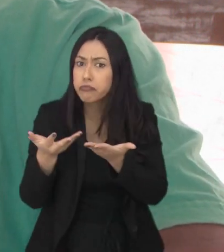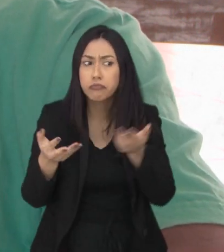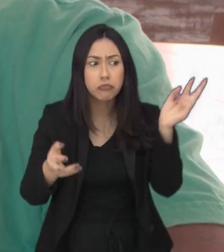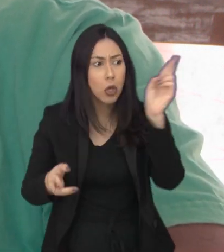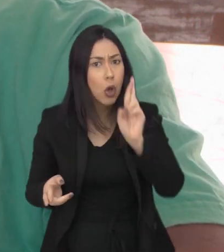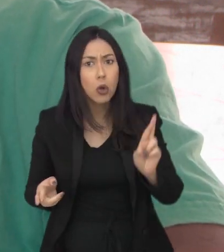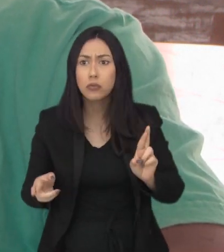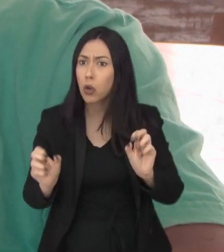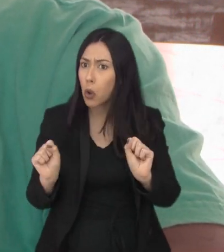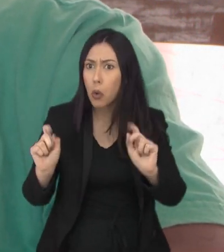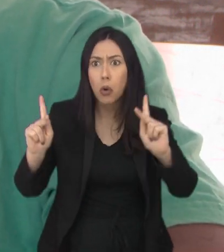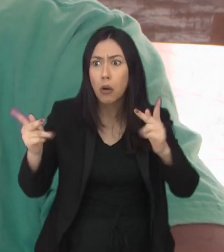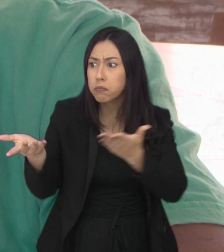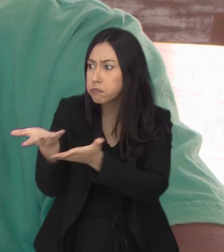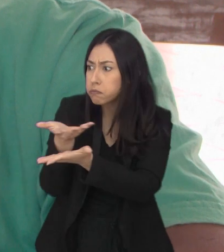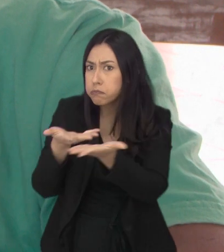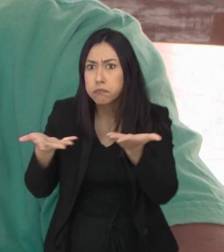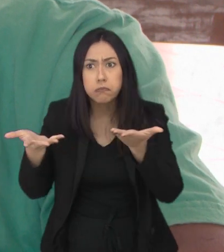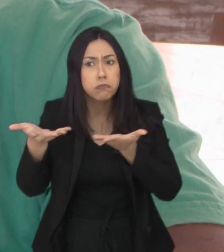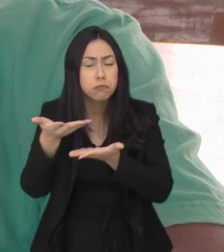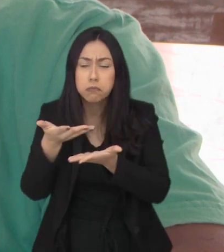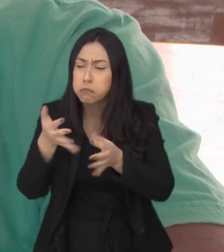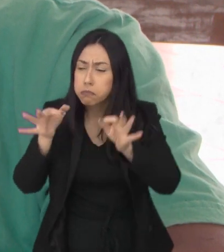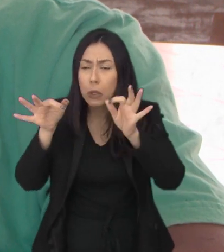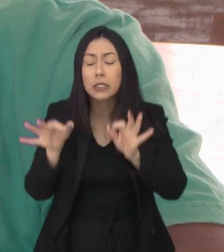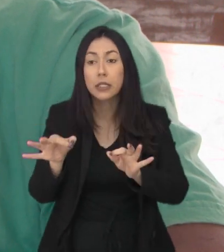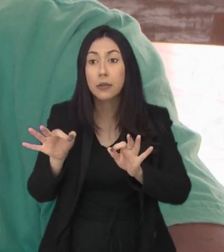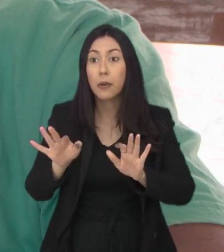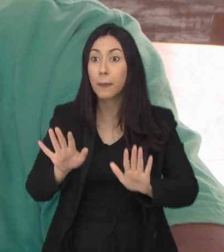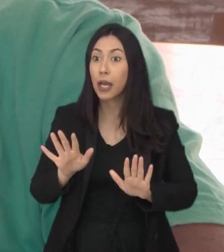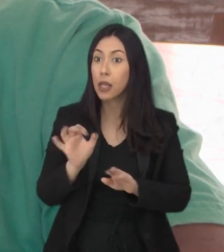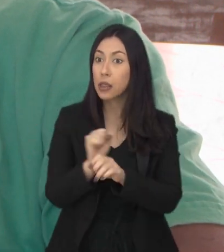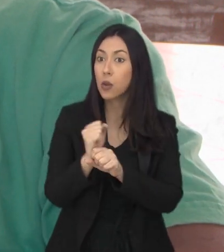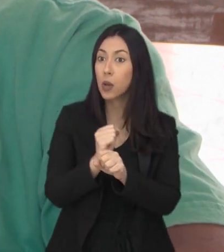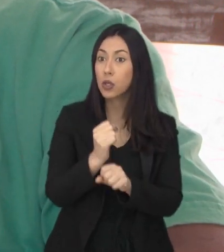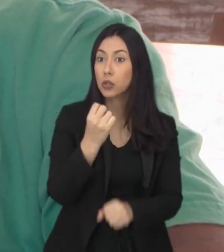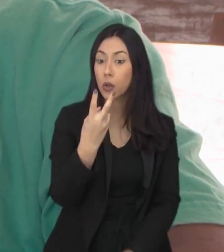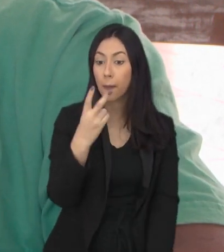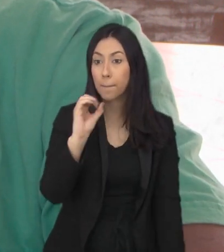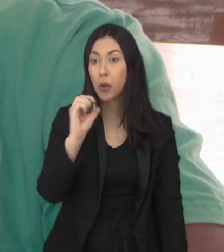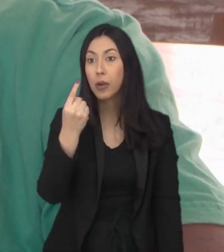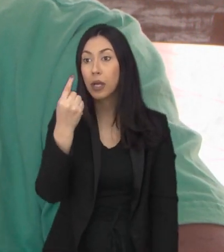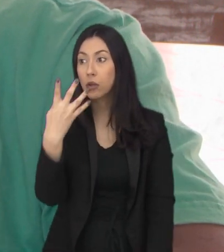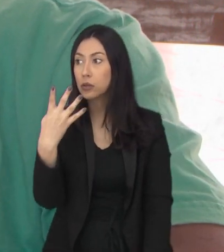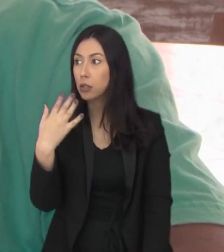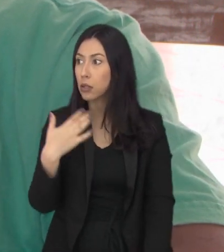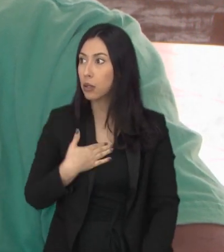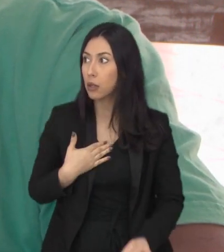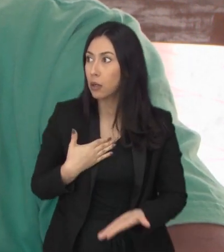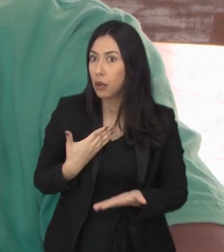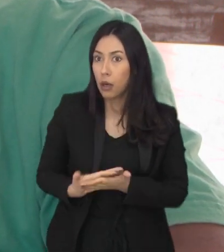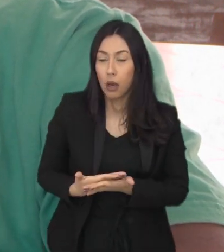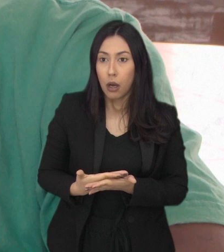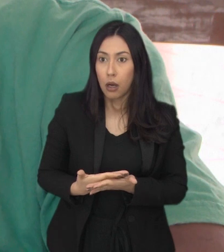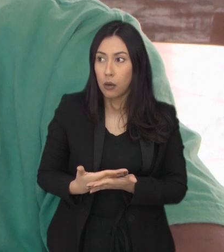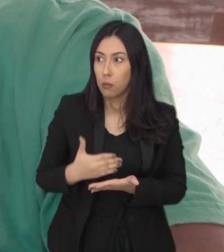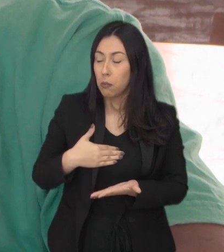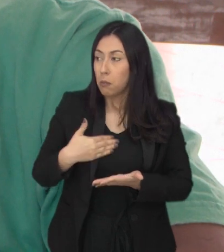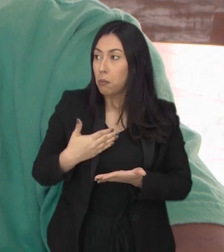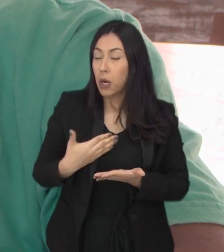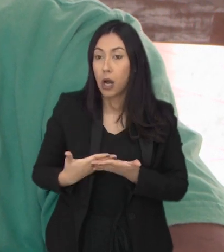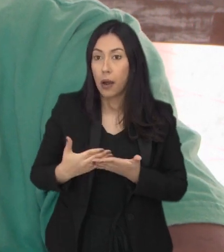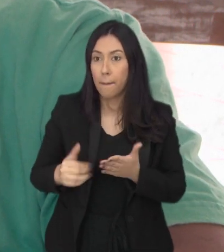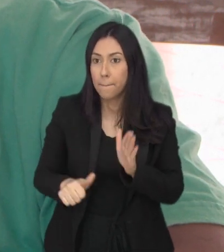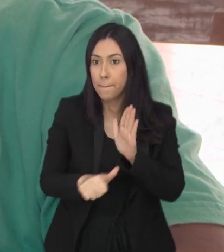relacionamento. Sempre foram tidos como irmãos próximos. 2014 foi uma surpresa. A